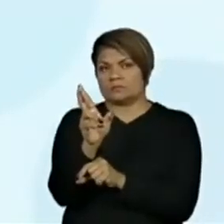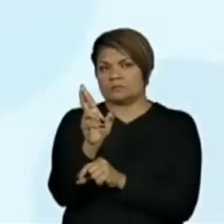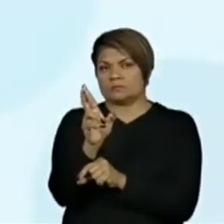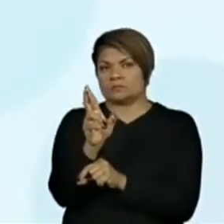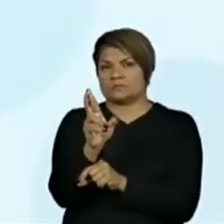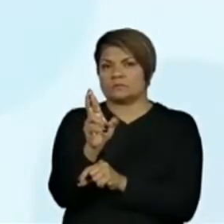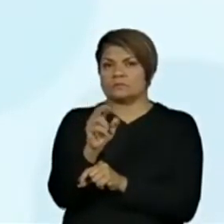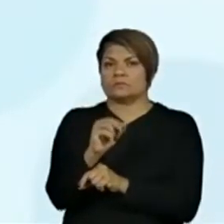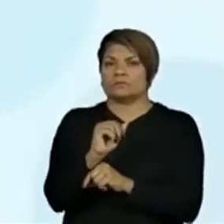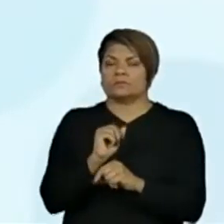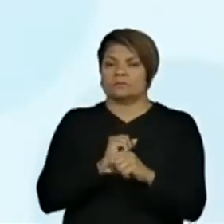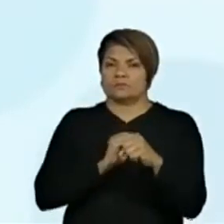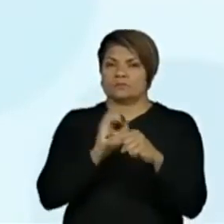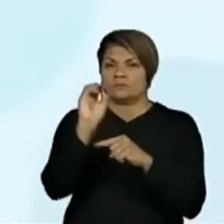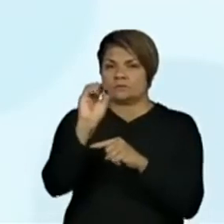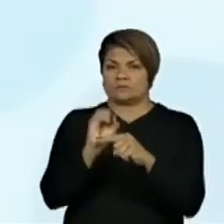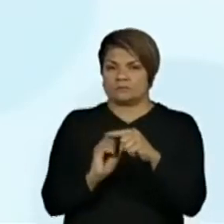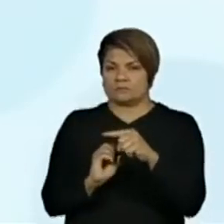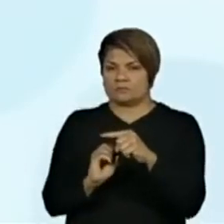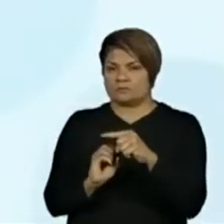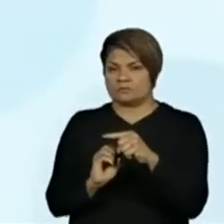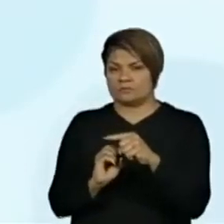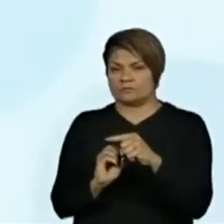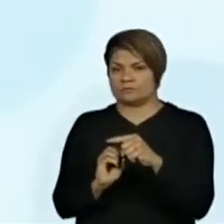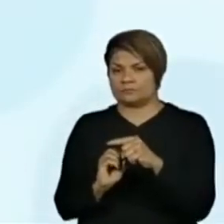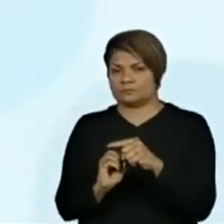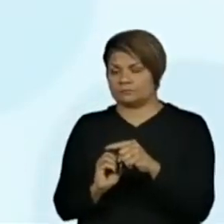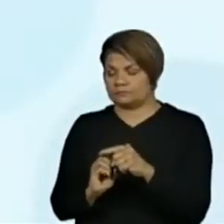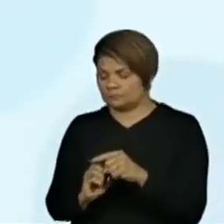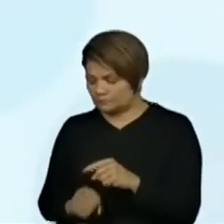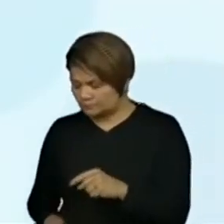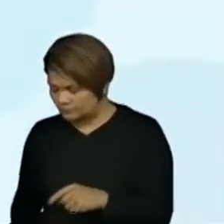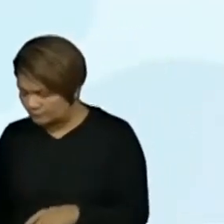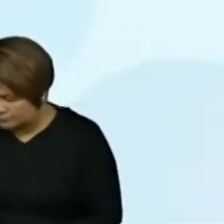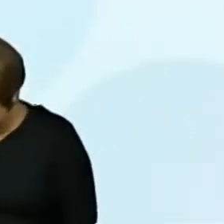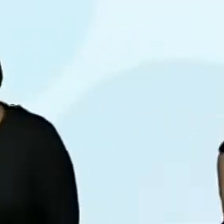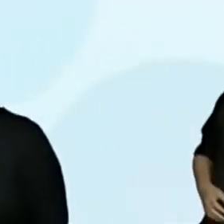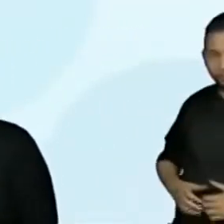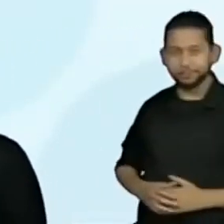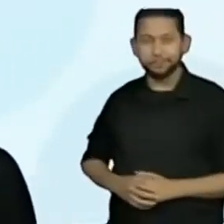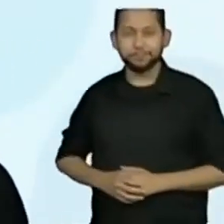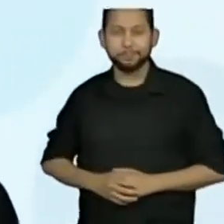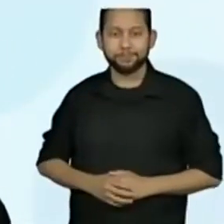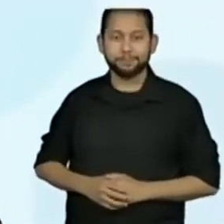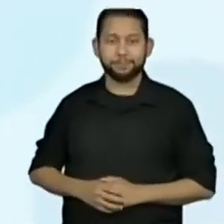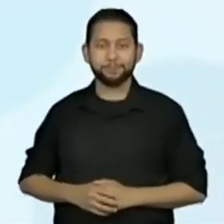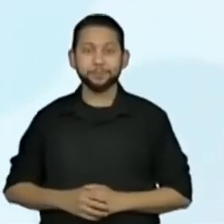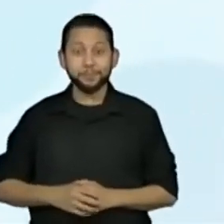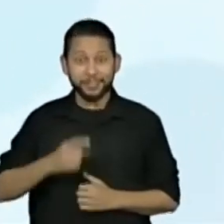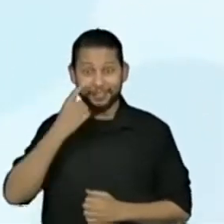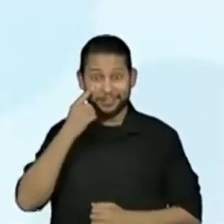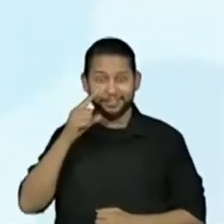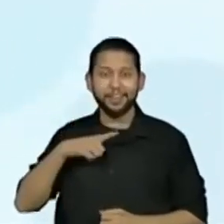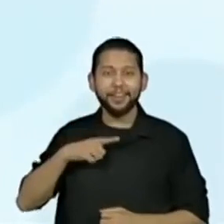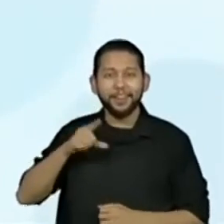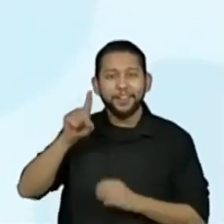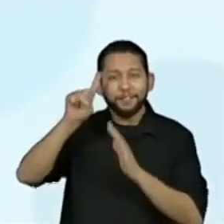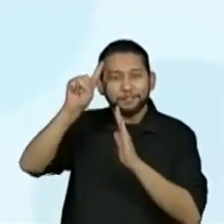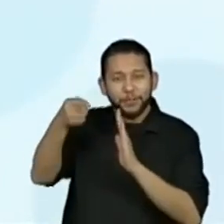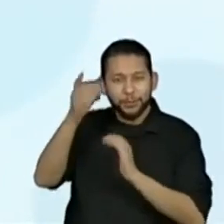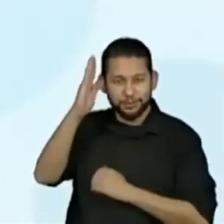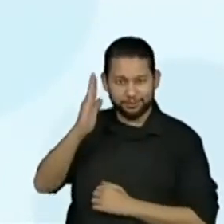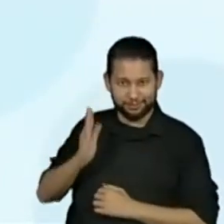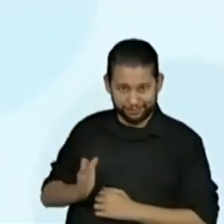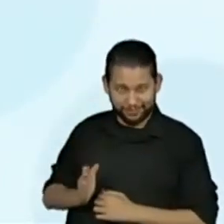0 mais 0 é igual a 0. 2 mais 0 é igual a 2. 6, vírgula embaixo de vírgula. E